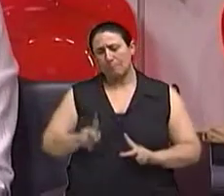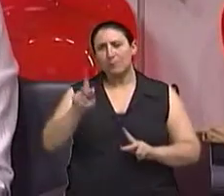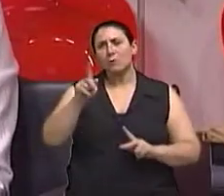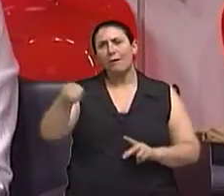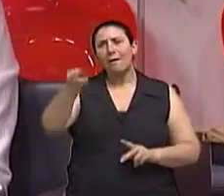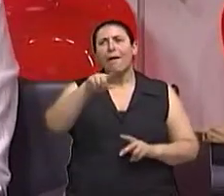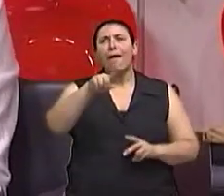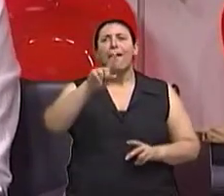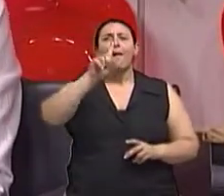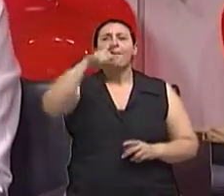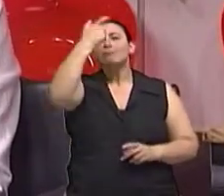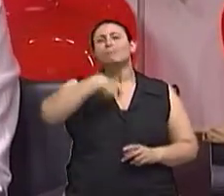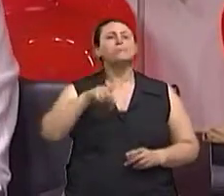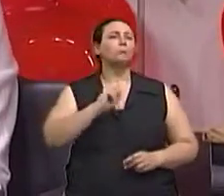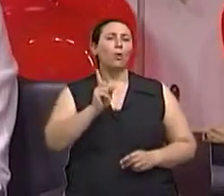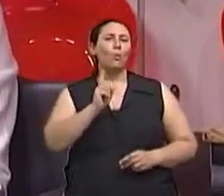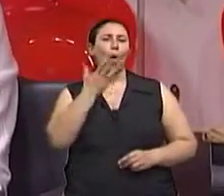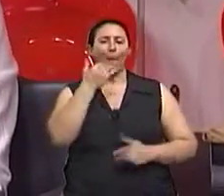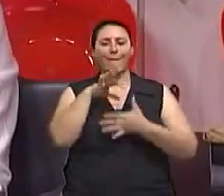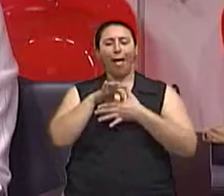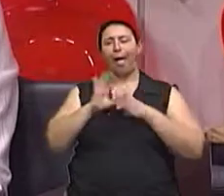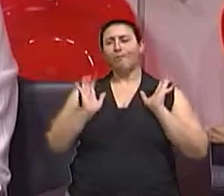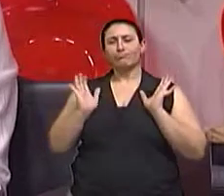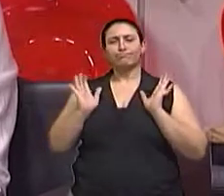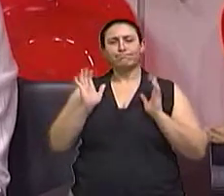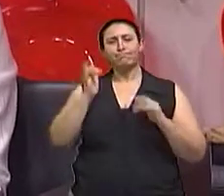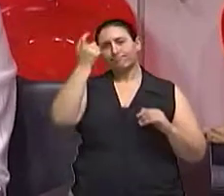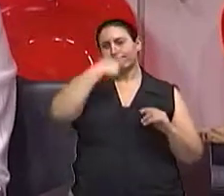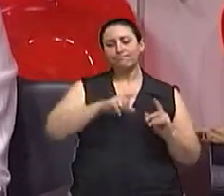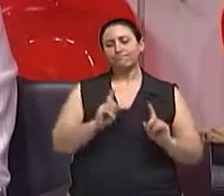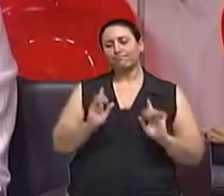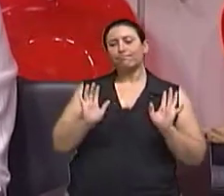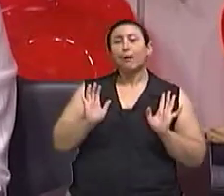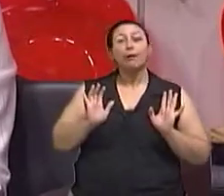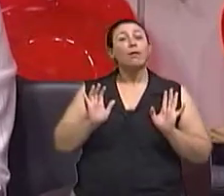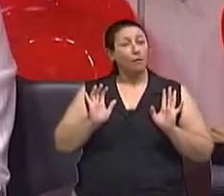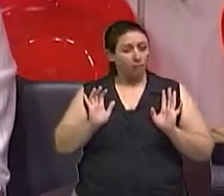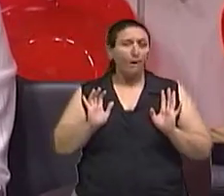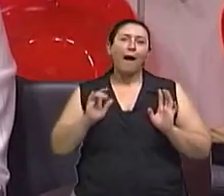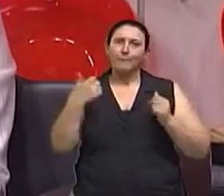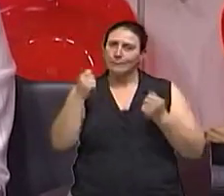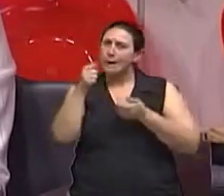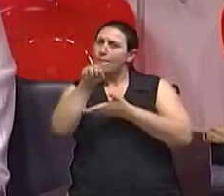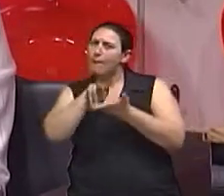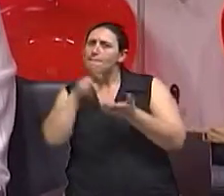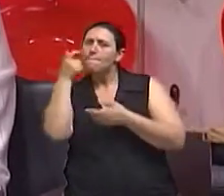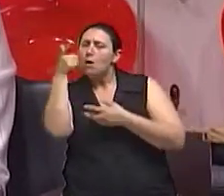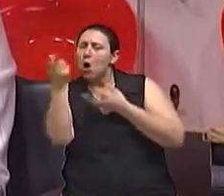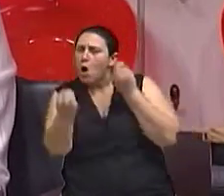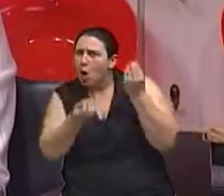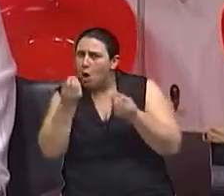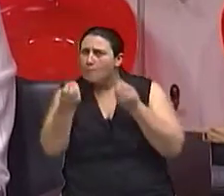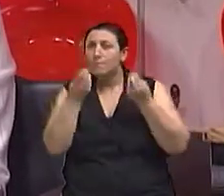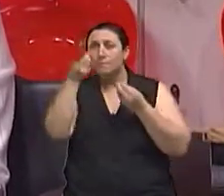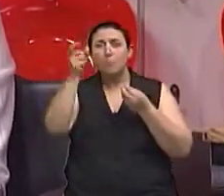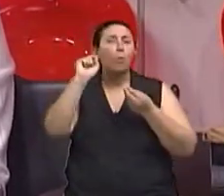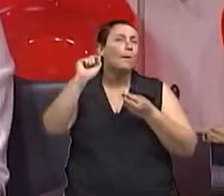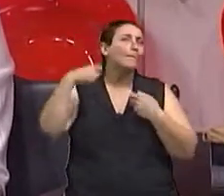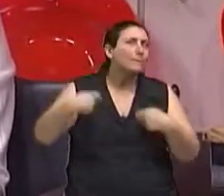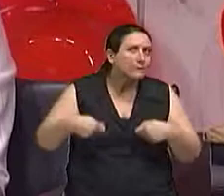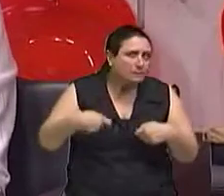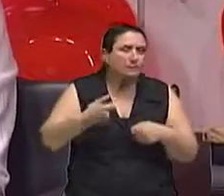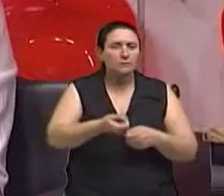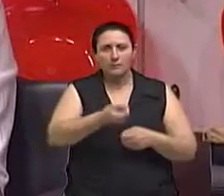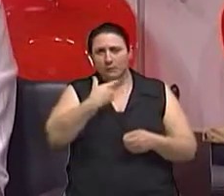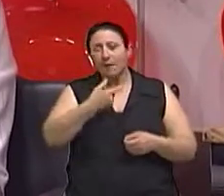Então, elas não têm o consumo da carne, então deve ser avaliado essa necessidade proteica ao